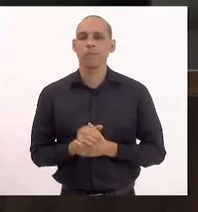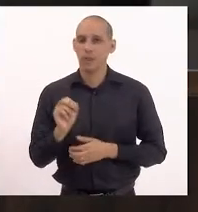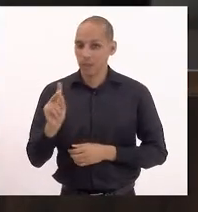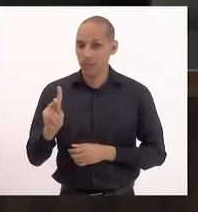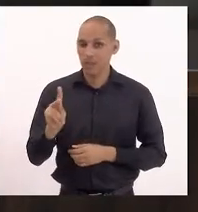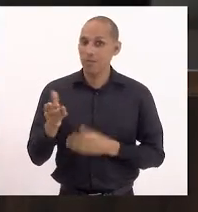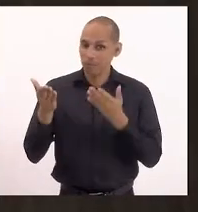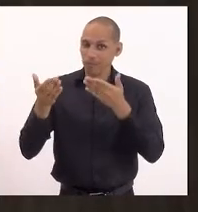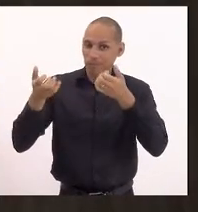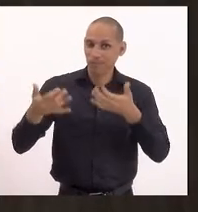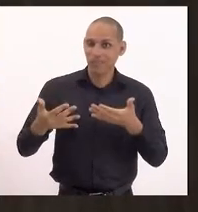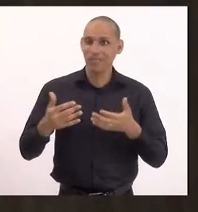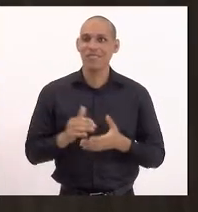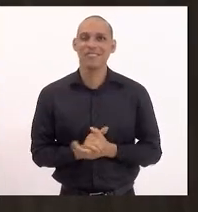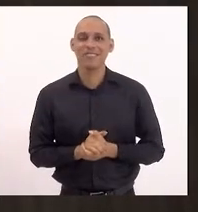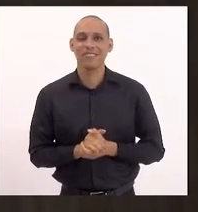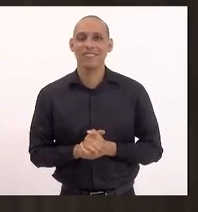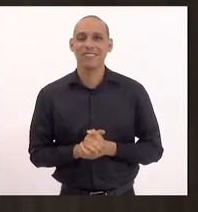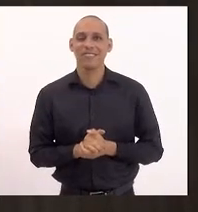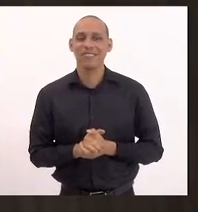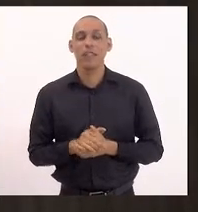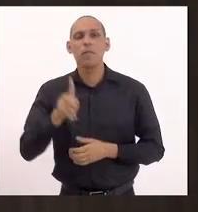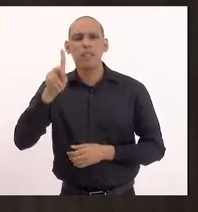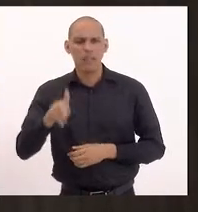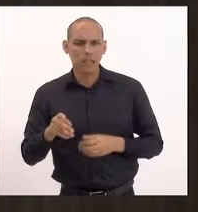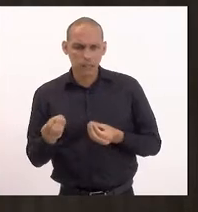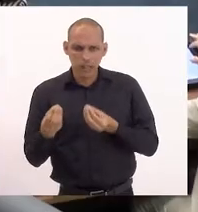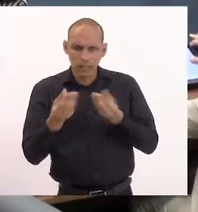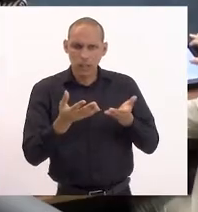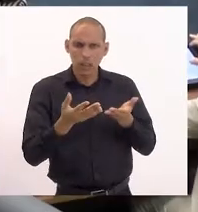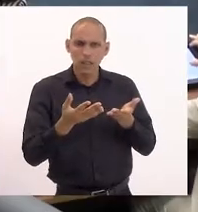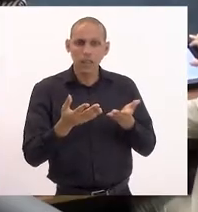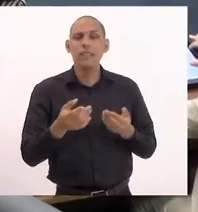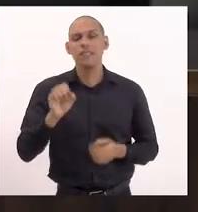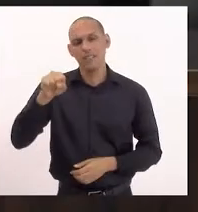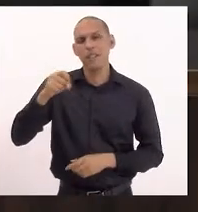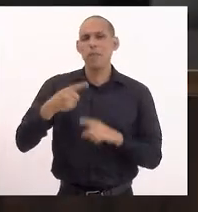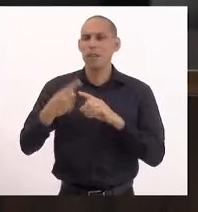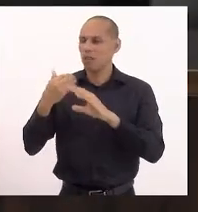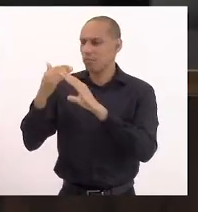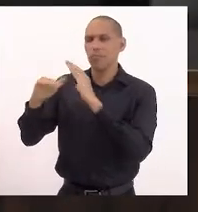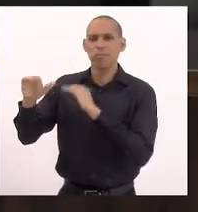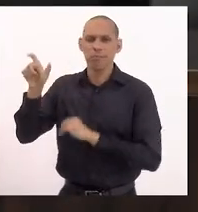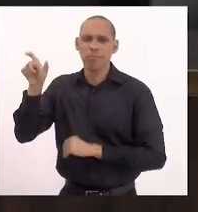Parecer? Vai dar o parecer? Vai, porque eu remeto para lá.